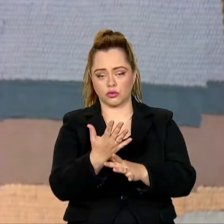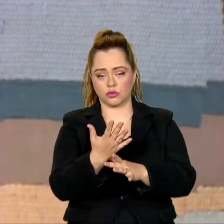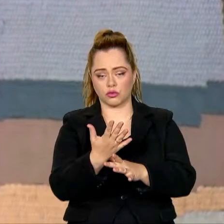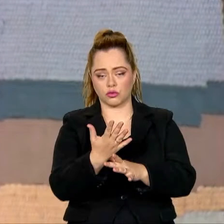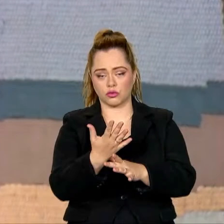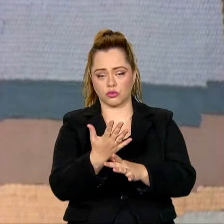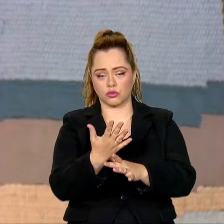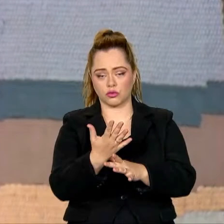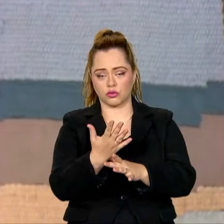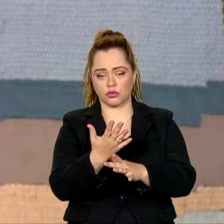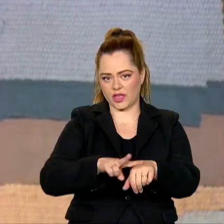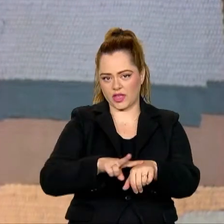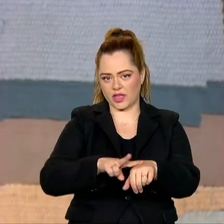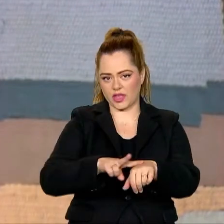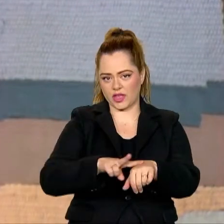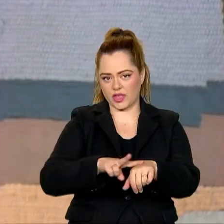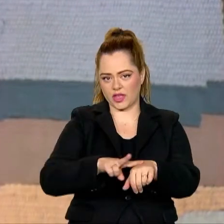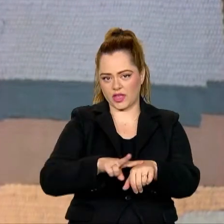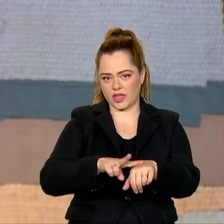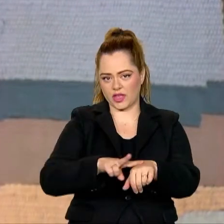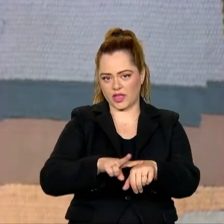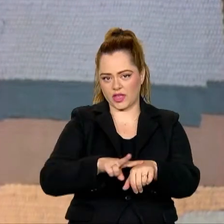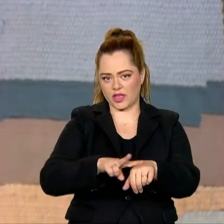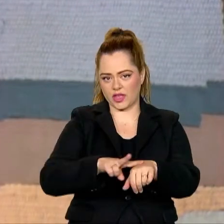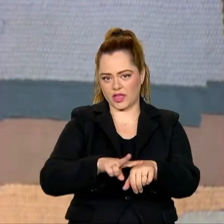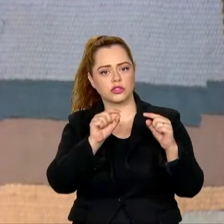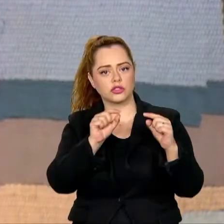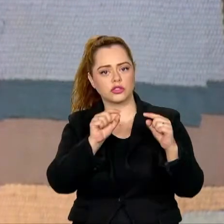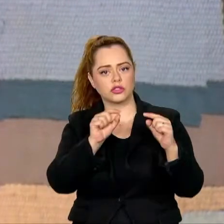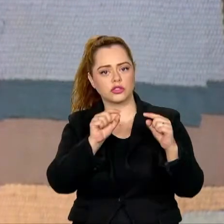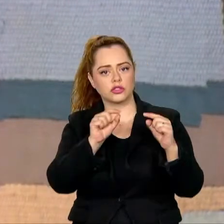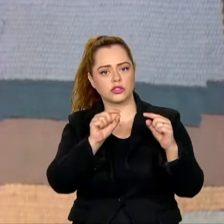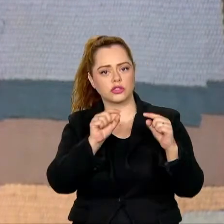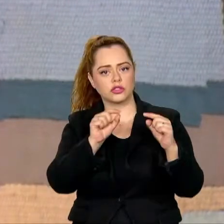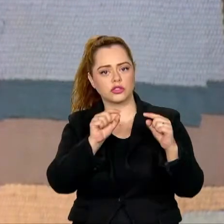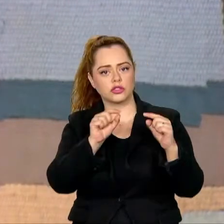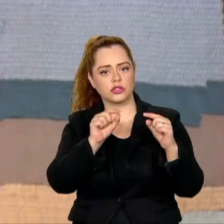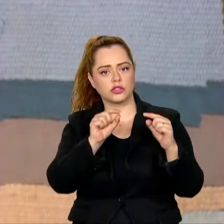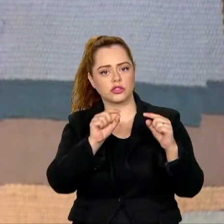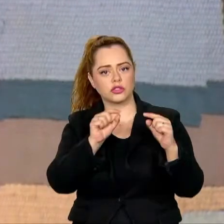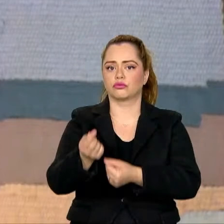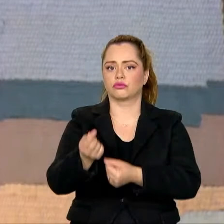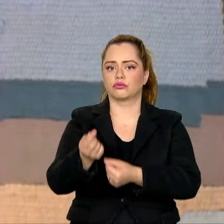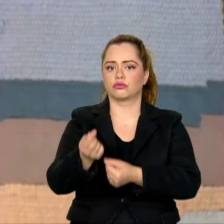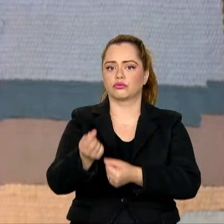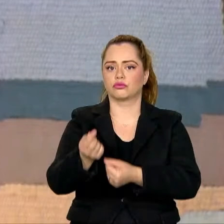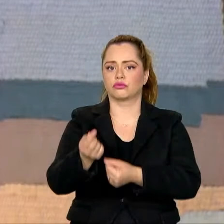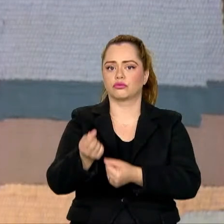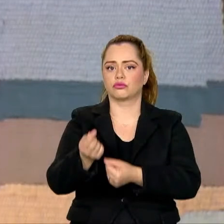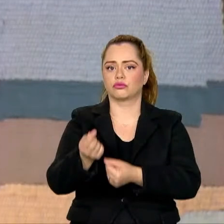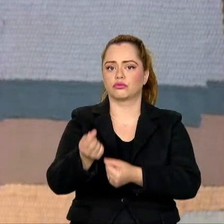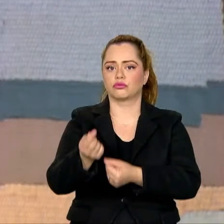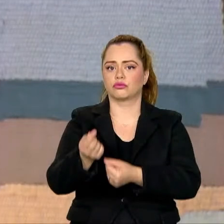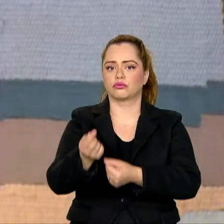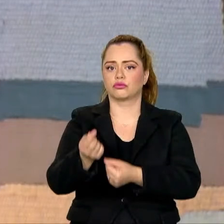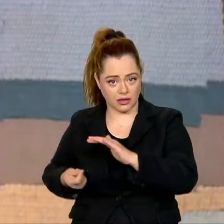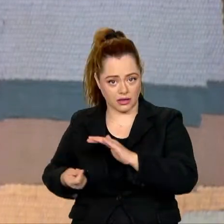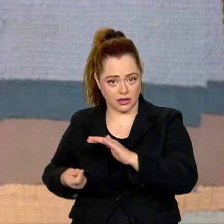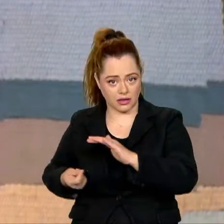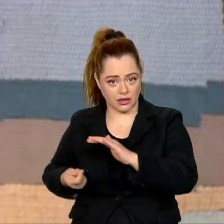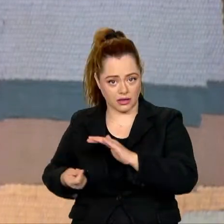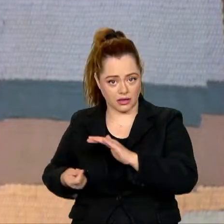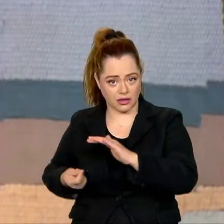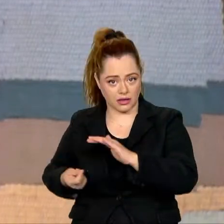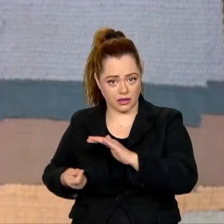Fundo verde com o objetivo de captar recursos de fundos de investimento, fundos financeiros,